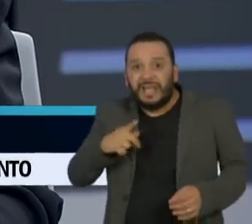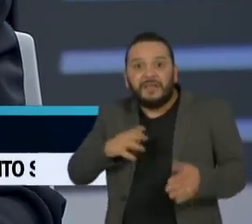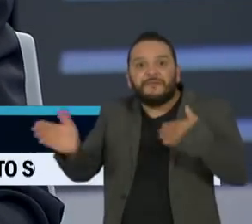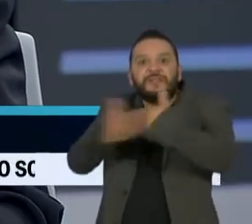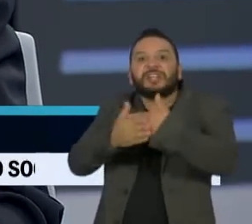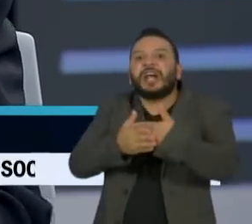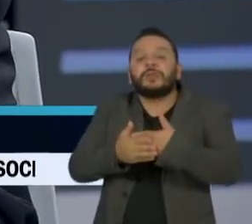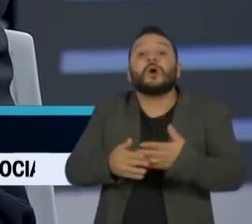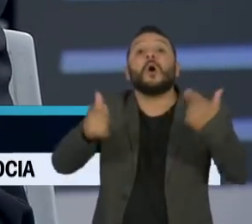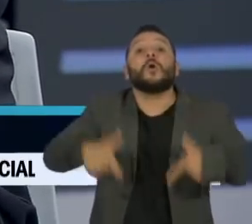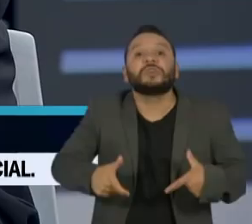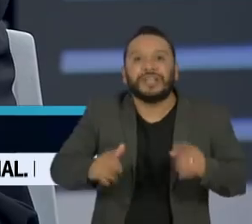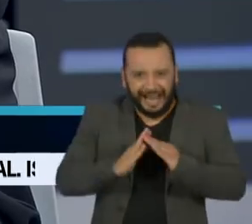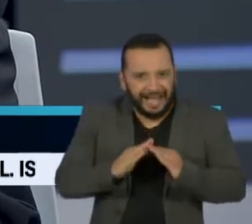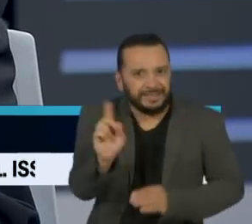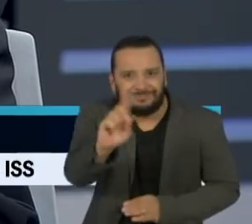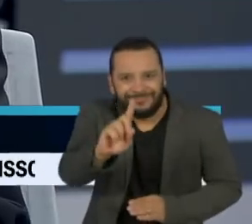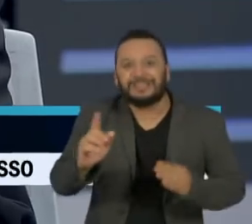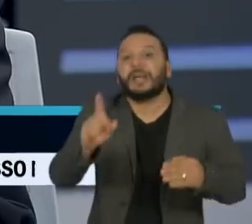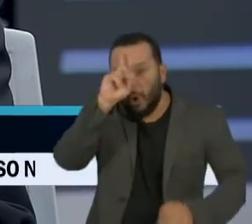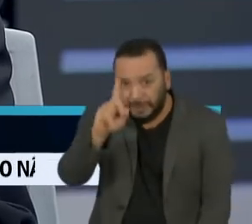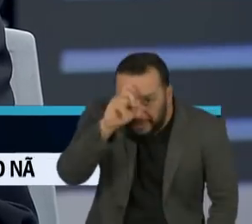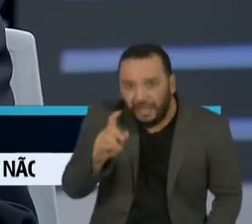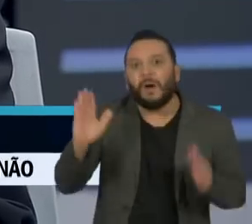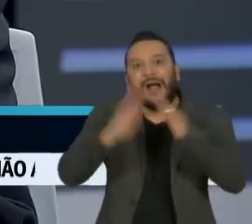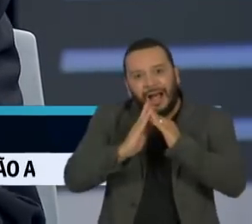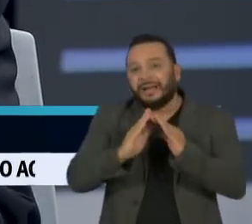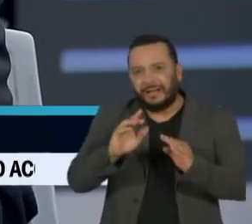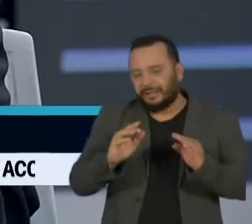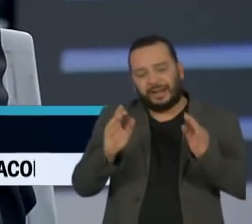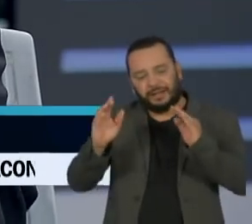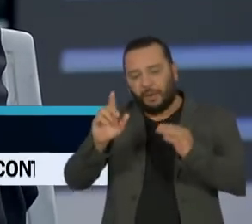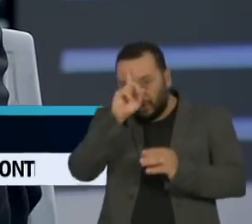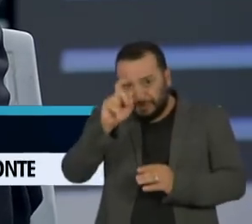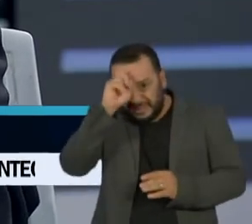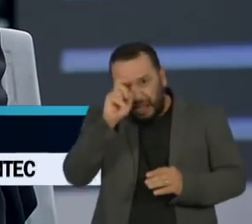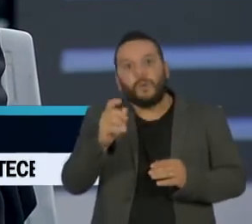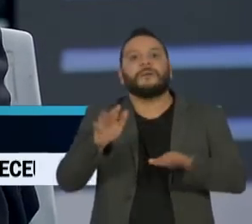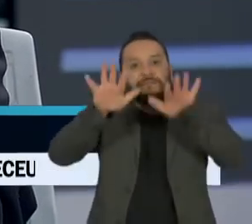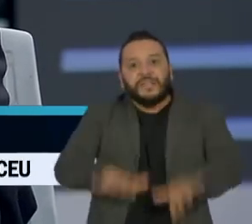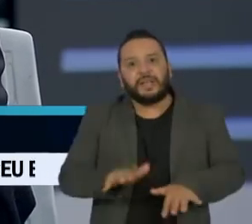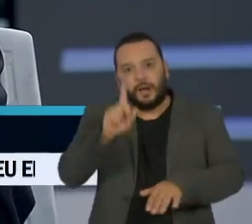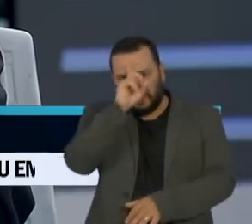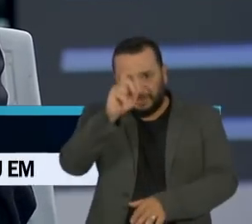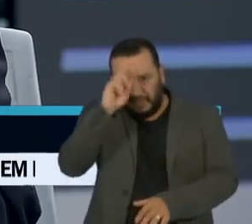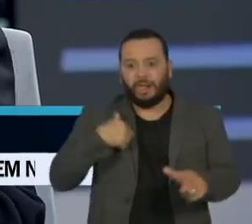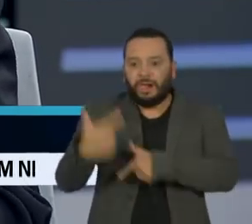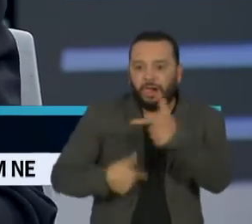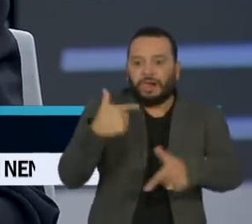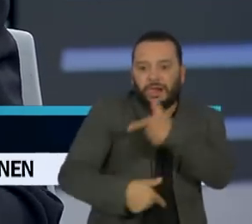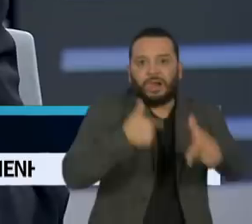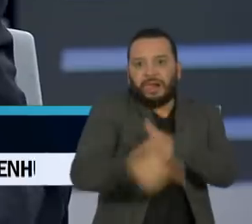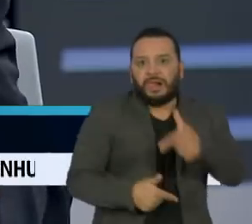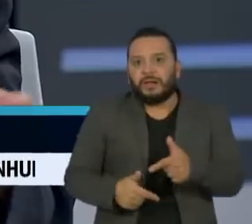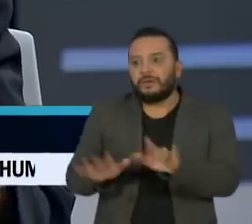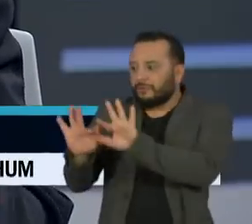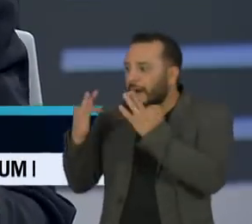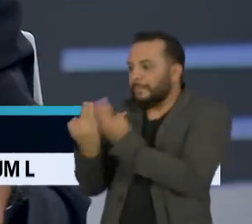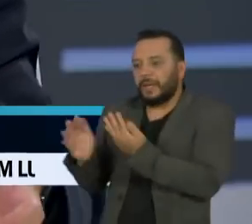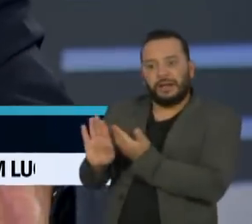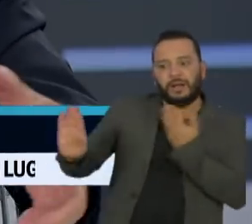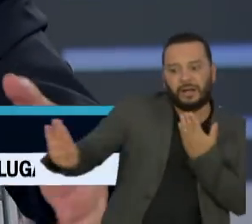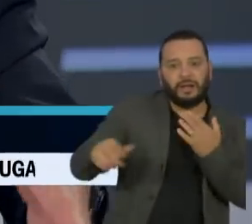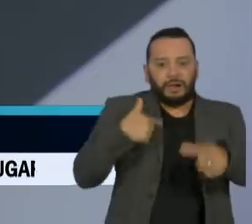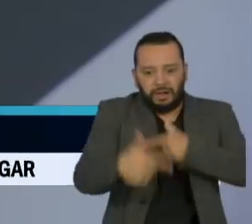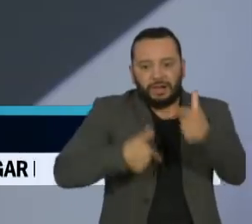preso no ambiente e afastado da sua família permanentemente. Então, às vezes, gera uma certa sensação de você estar vivendo dois mundos,